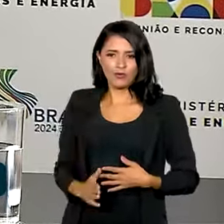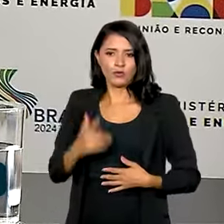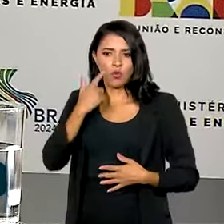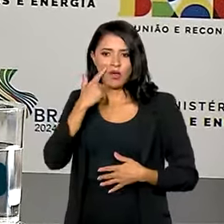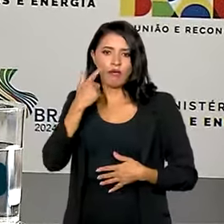desigualdade.